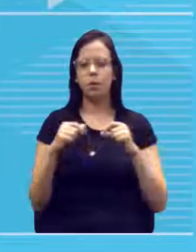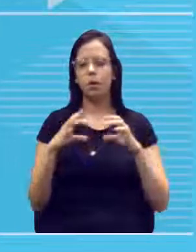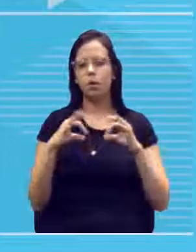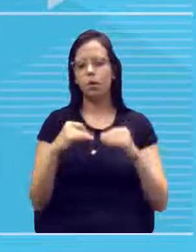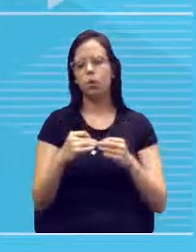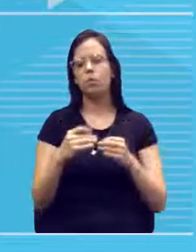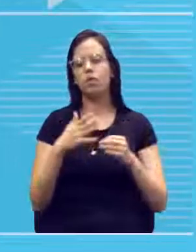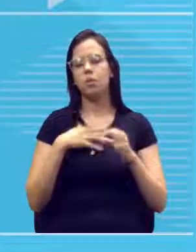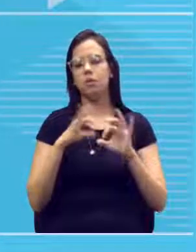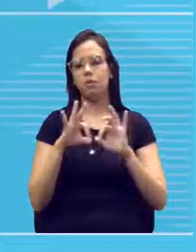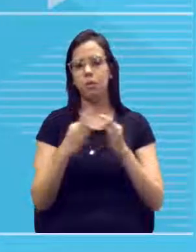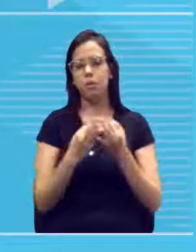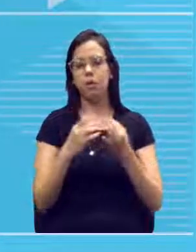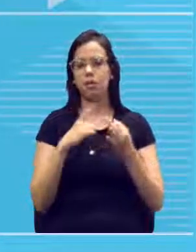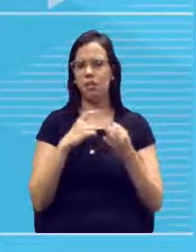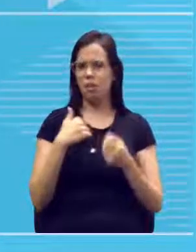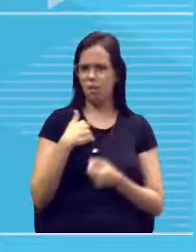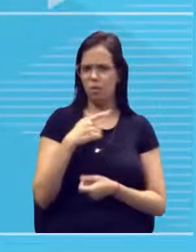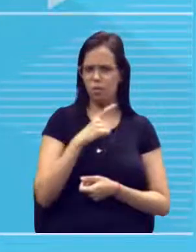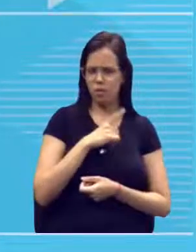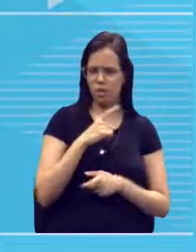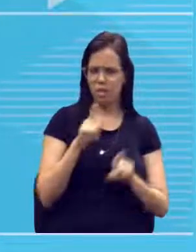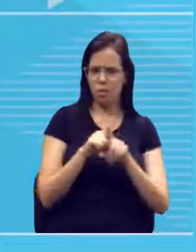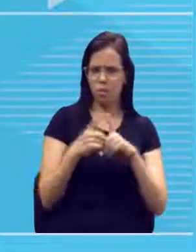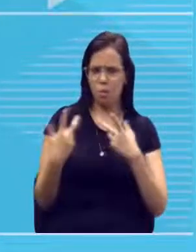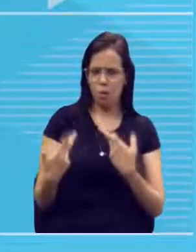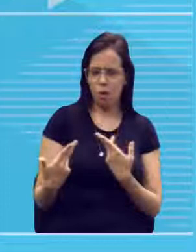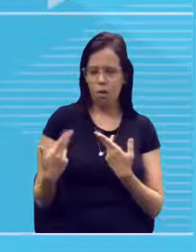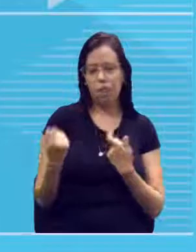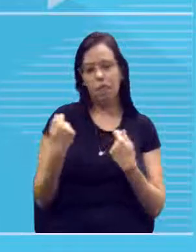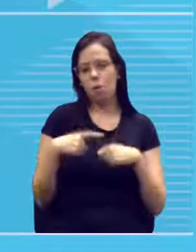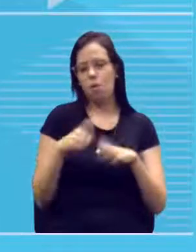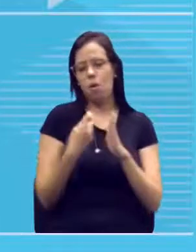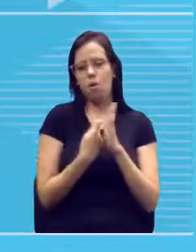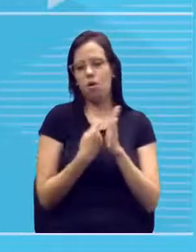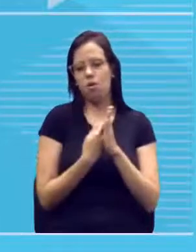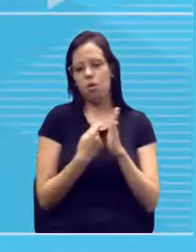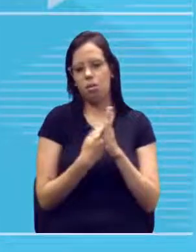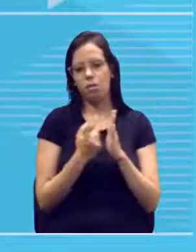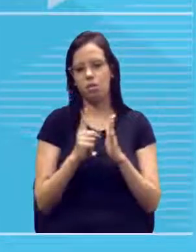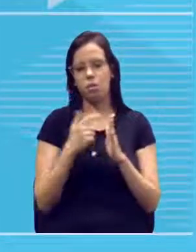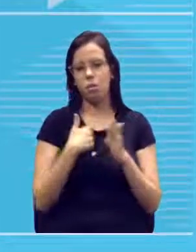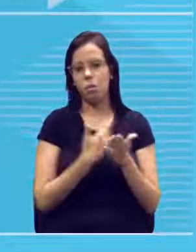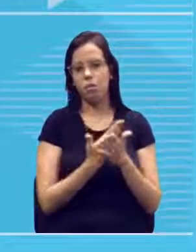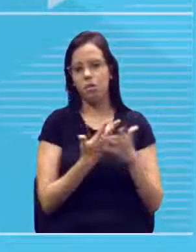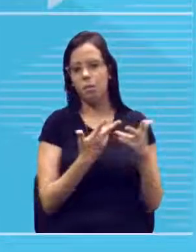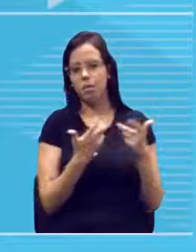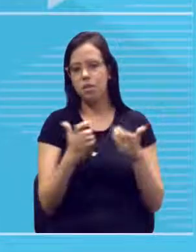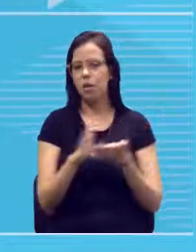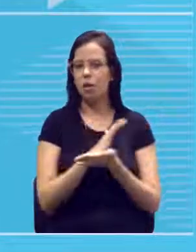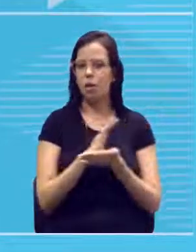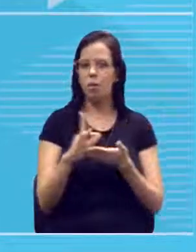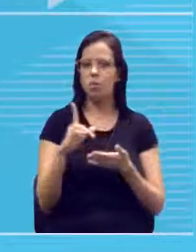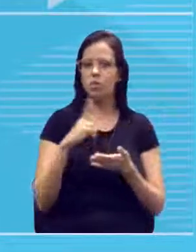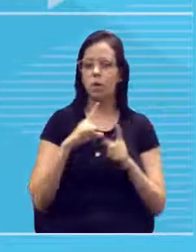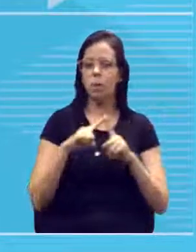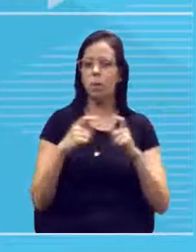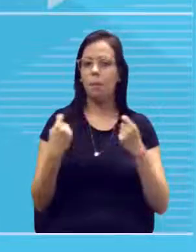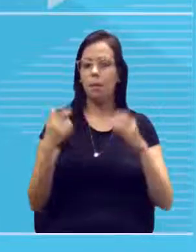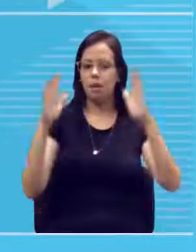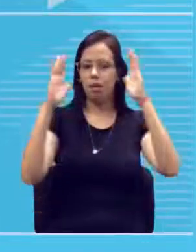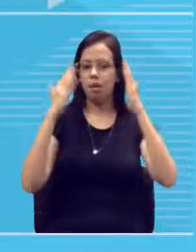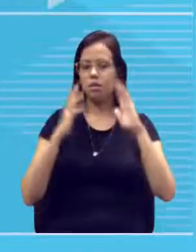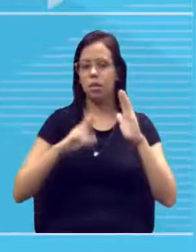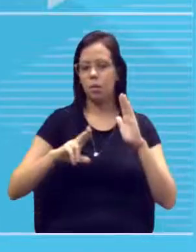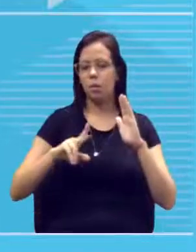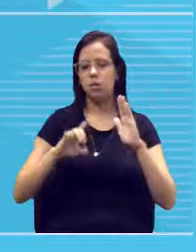na minha família, será que eu vou ter? Não necessariamente, tá? Então, estou começando a observar que um vai ter, o outro vai ter, mas tem que analisar, não só a